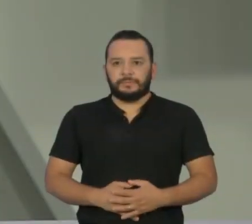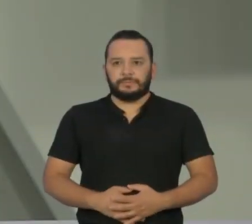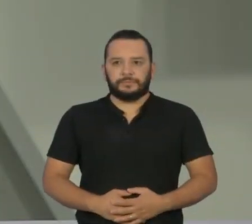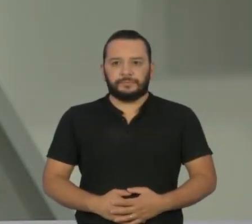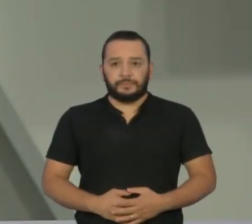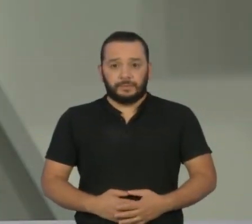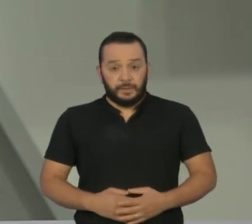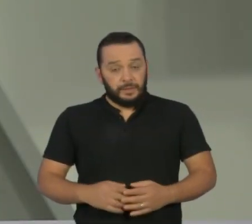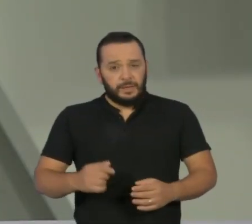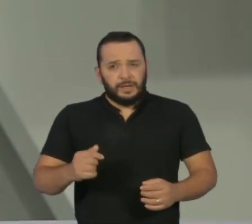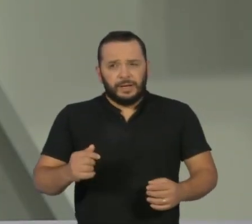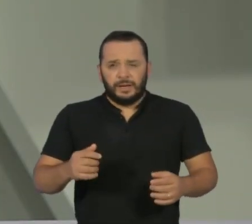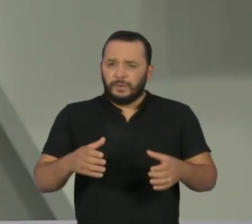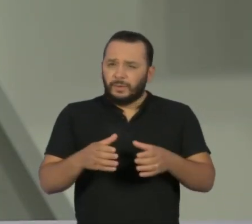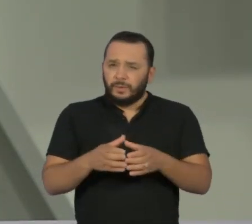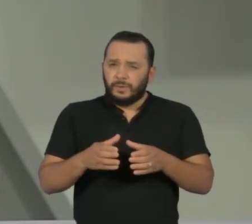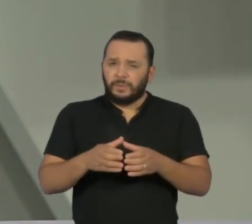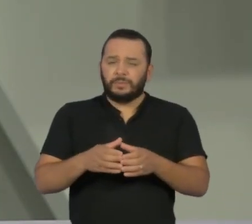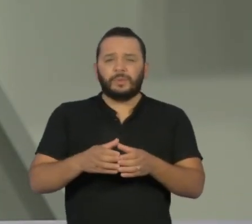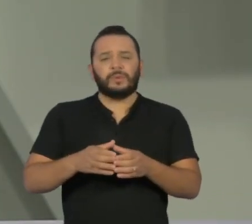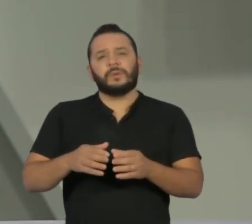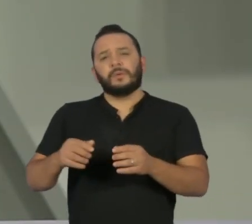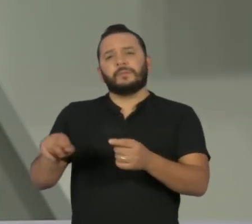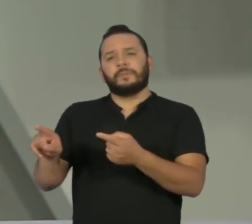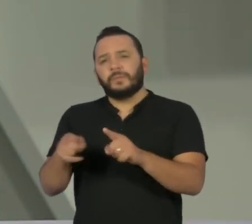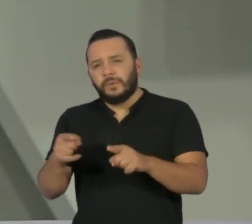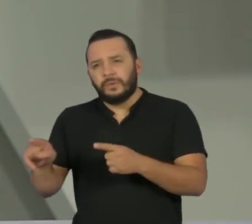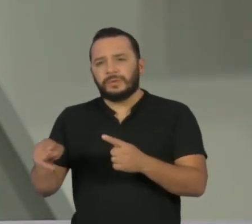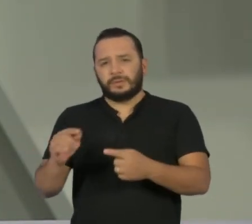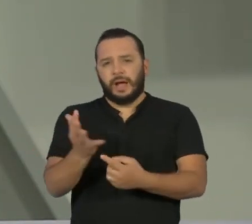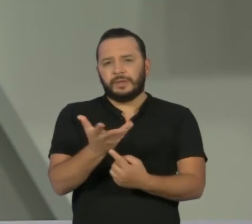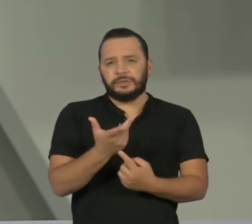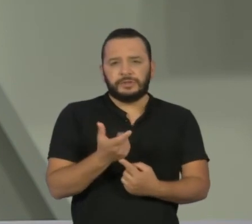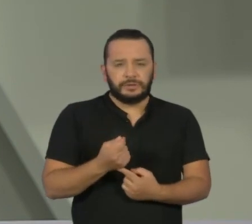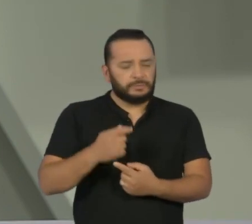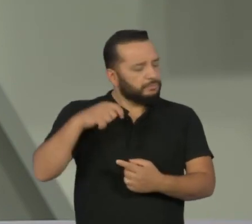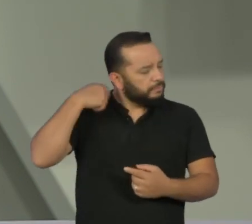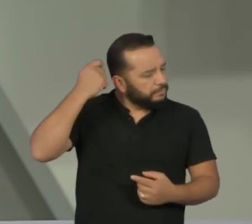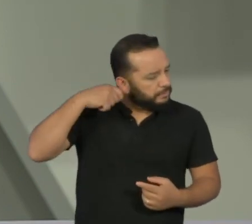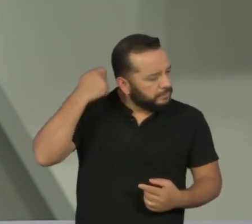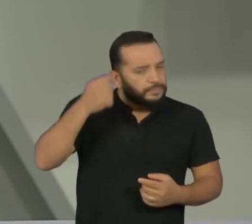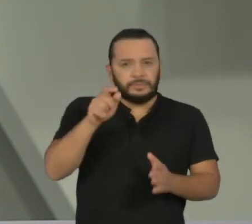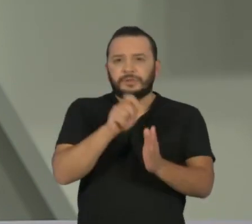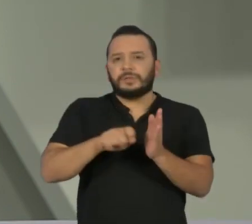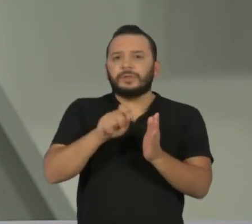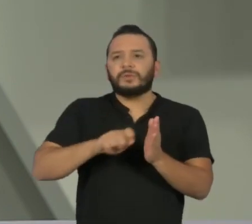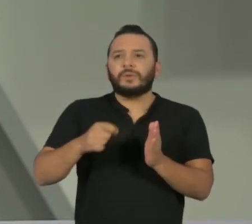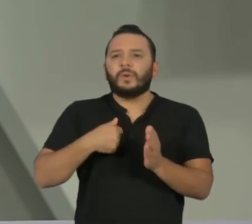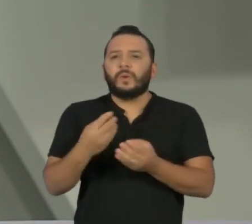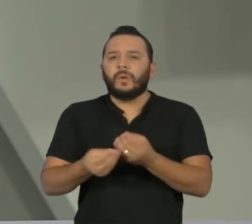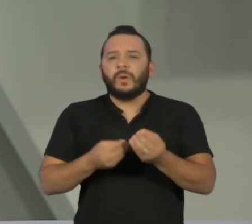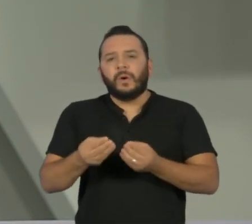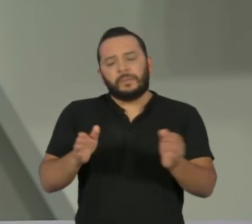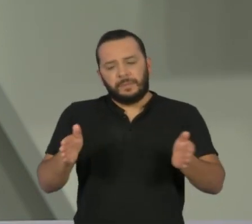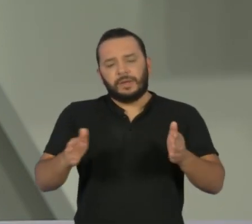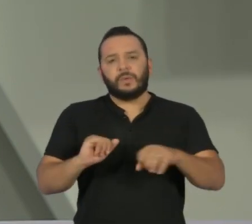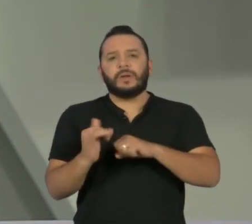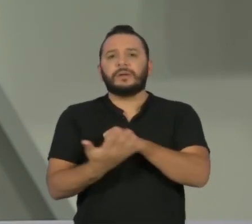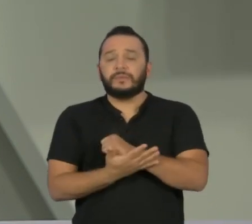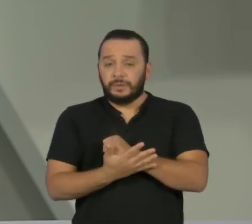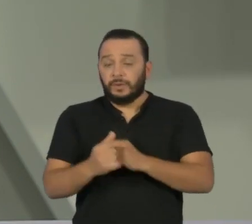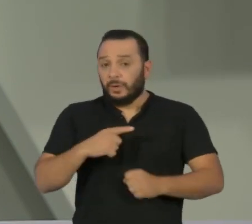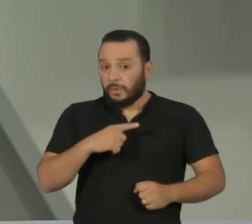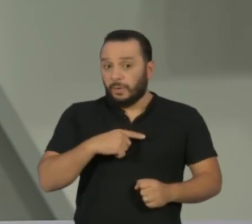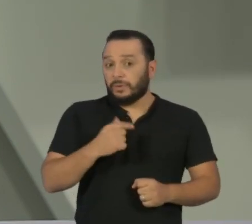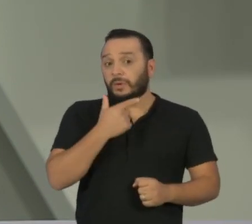O que os músicos, artistas, escritores estão produzindo durante a quarentena? Hoje o artista multimídia Tadeu